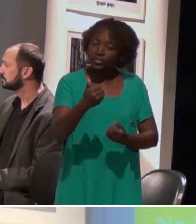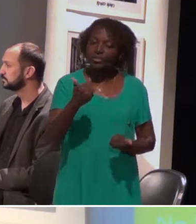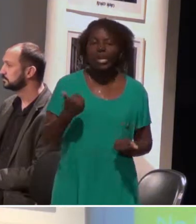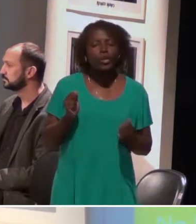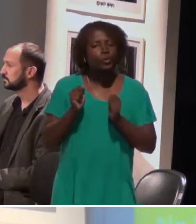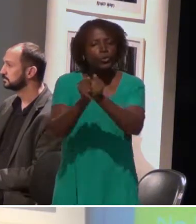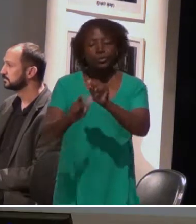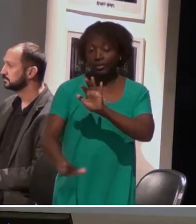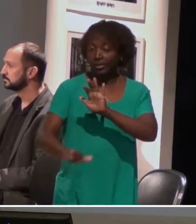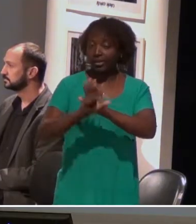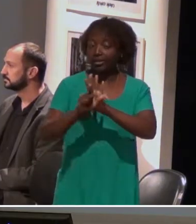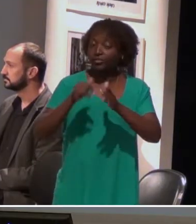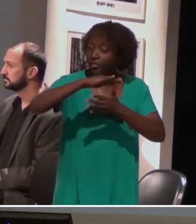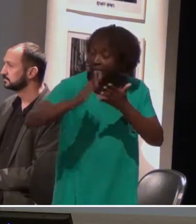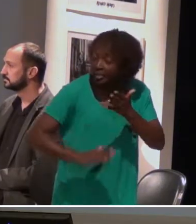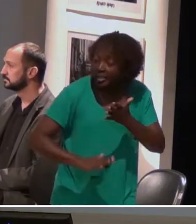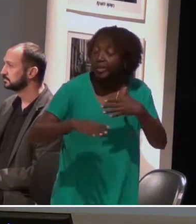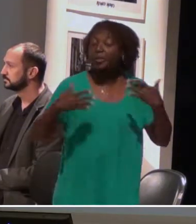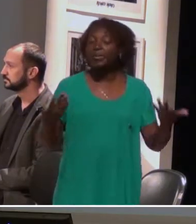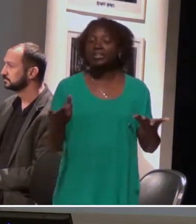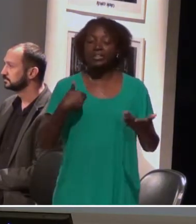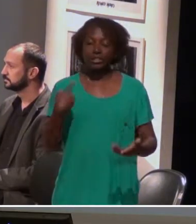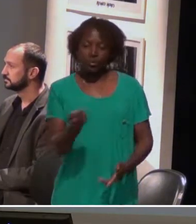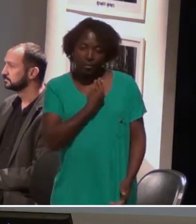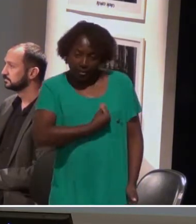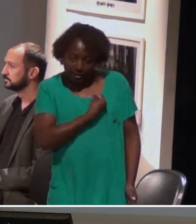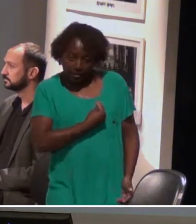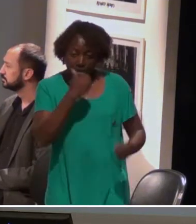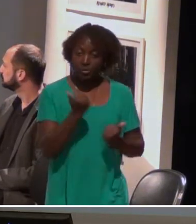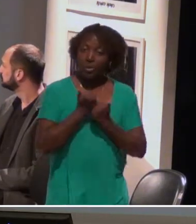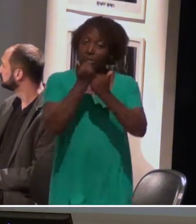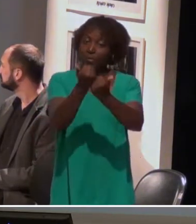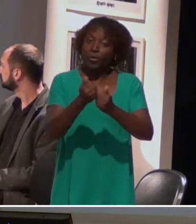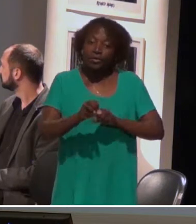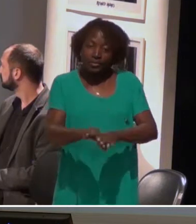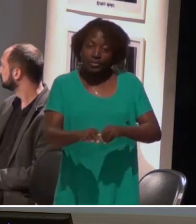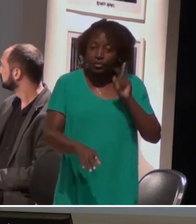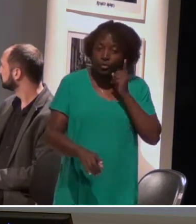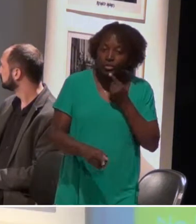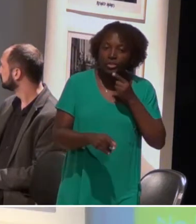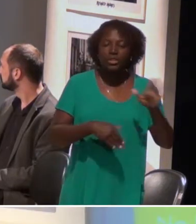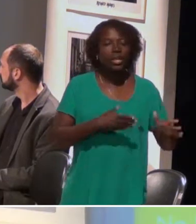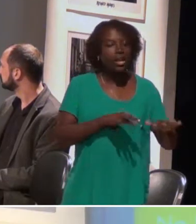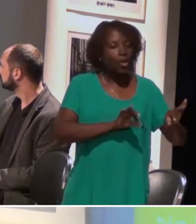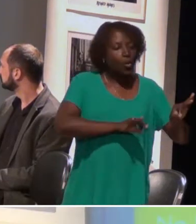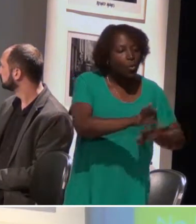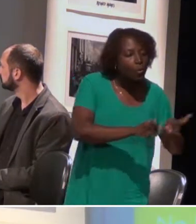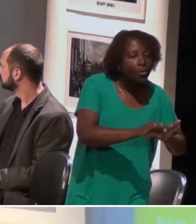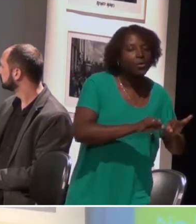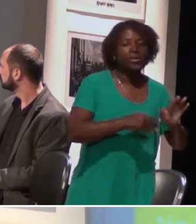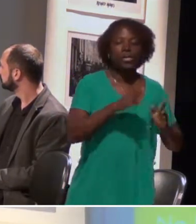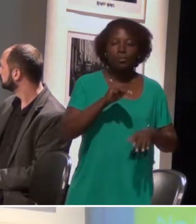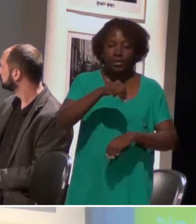Libras. A gente fez parte do Programa de Apoio à Educação de Surdos, que foi um programa do MEC, que criou o